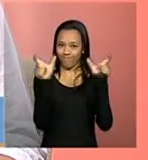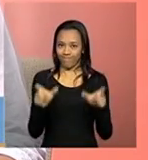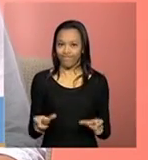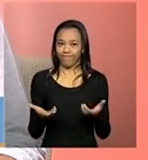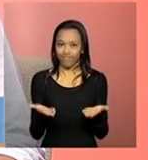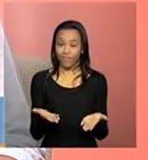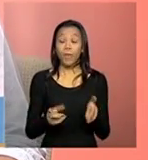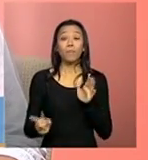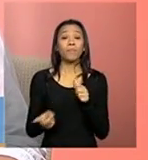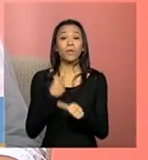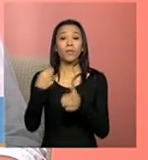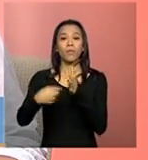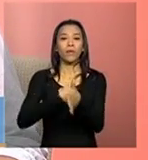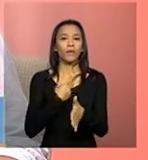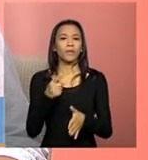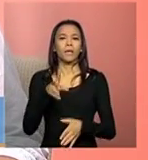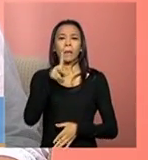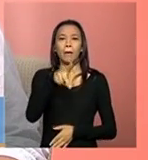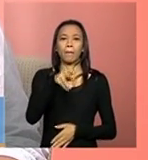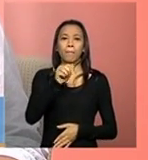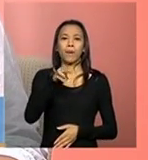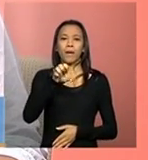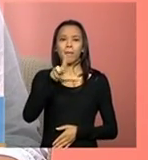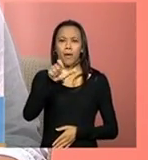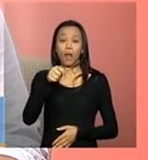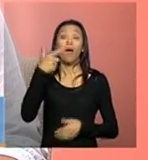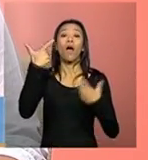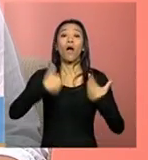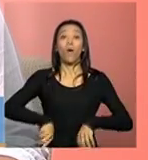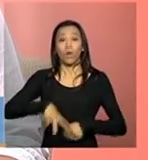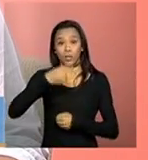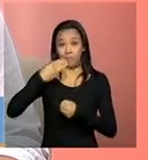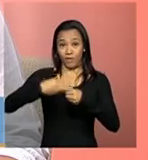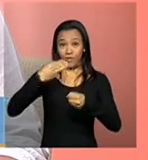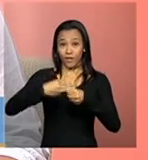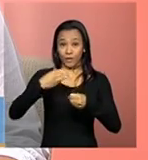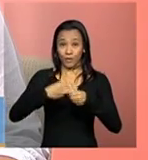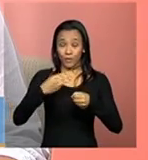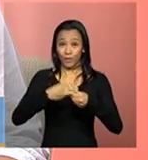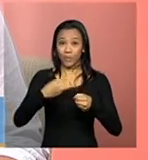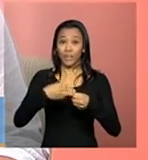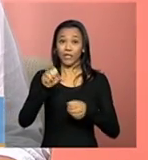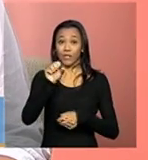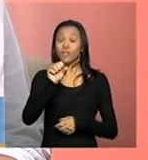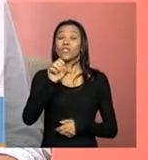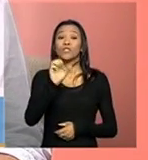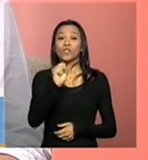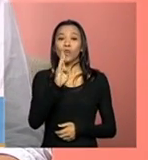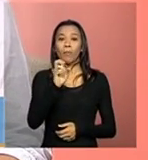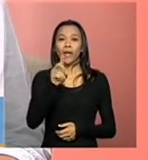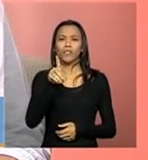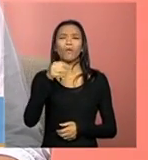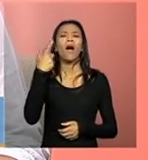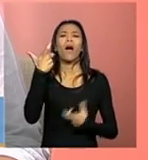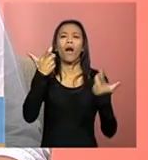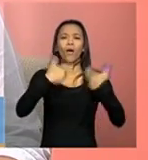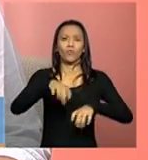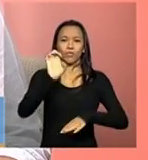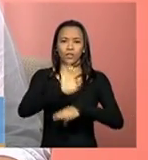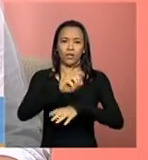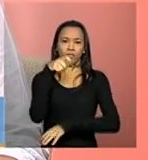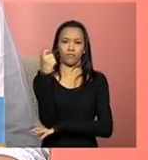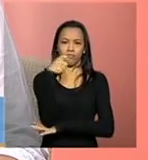Bom, a primeira pergunta é de Pâmela, do órgão gestor da Prefeitura de Sobradinho, Rio Grande do Sul. Ela pergunta o seguinte, ela